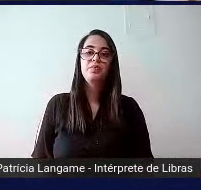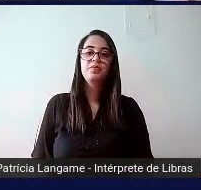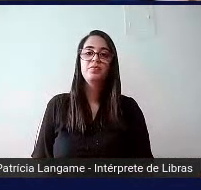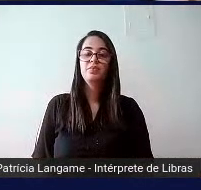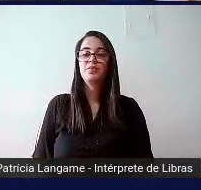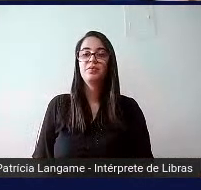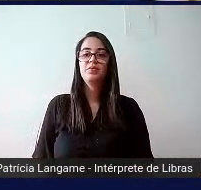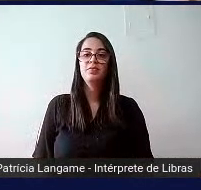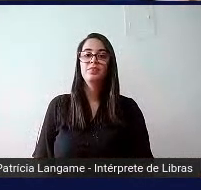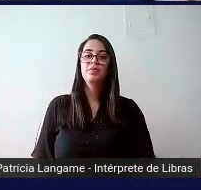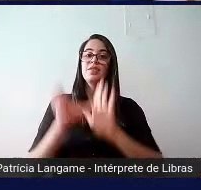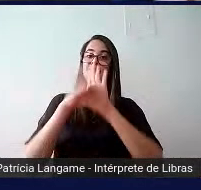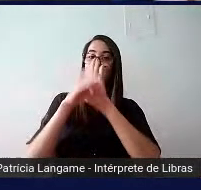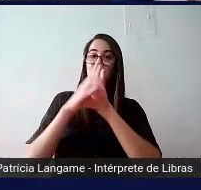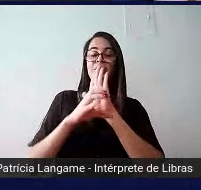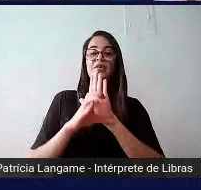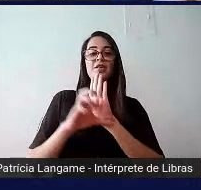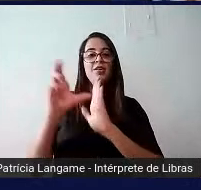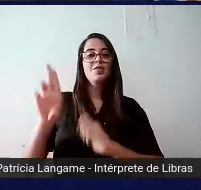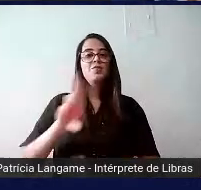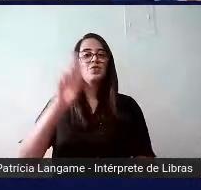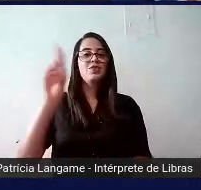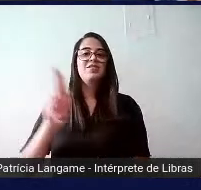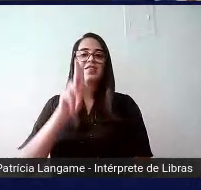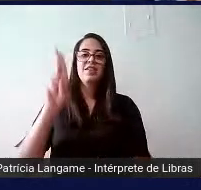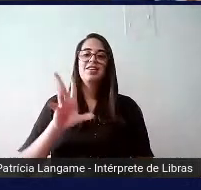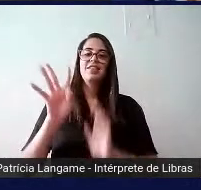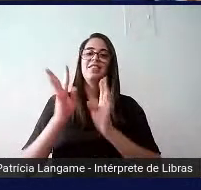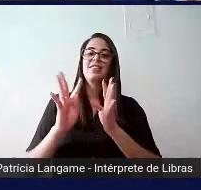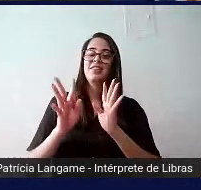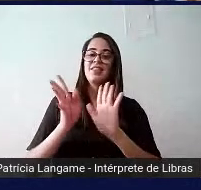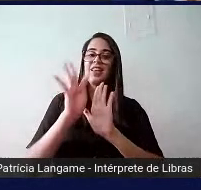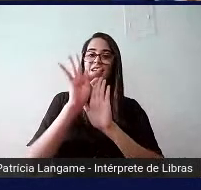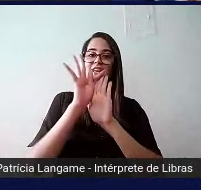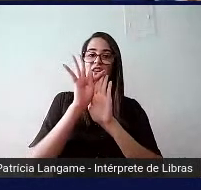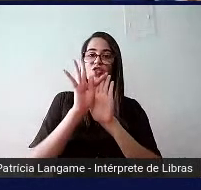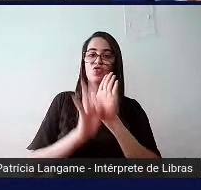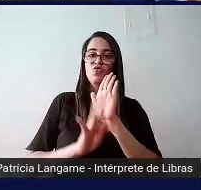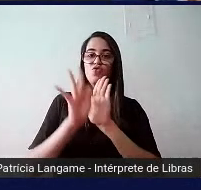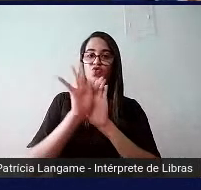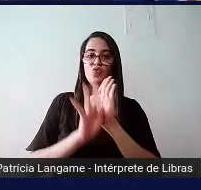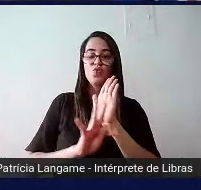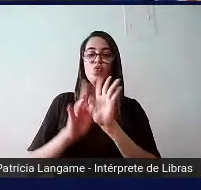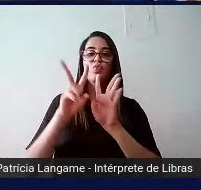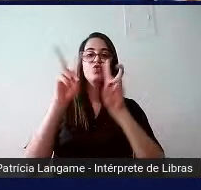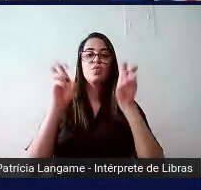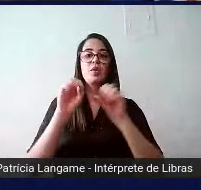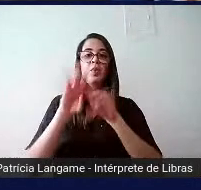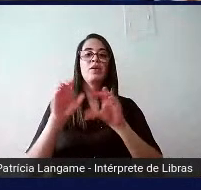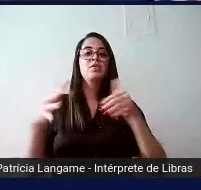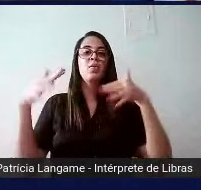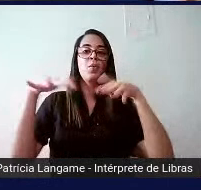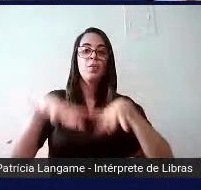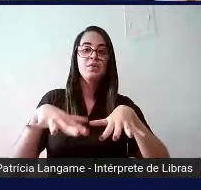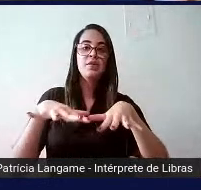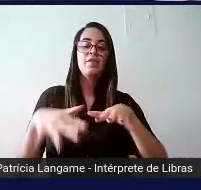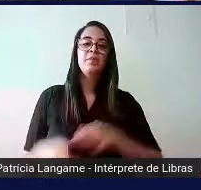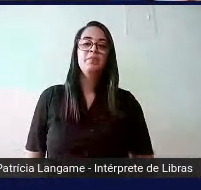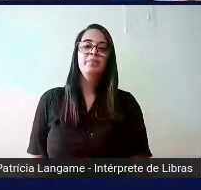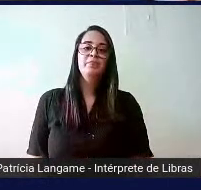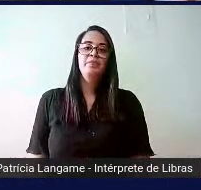uma definição bastante utilizada em textos sobre educação inclusiva, vou trazer uma definição sobre educação inclusiva.